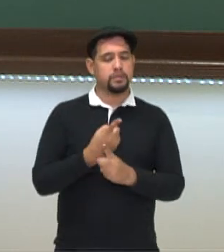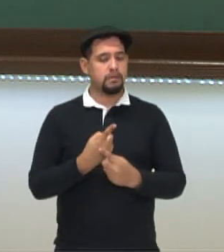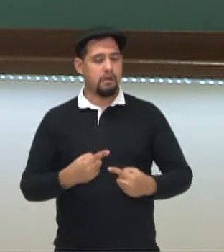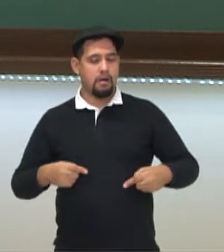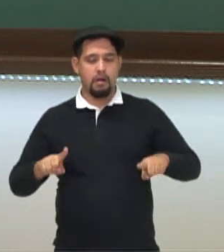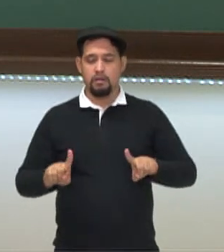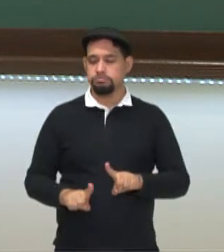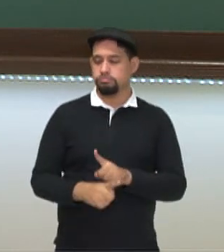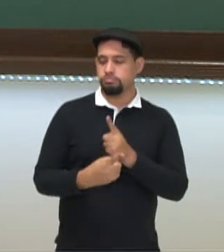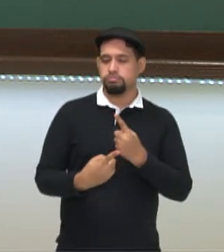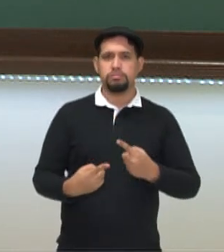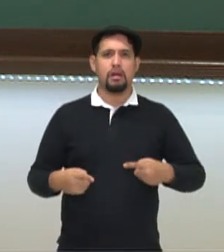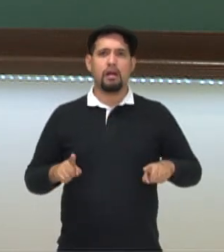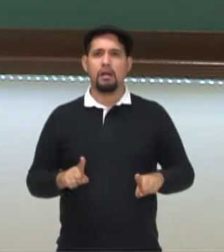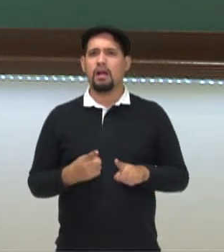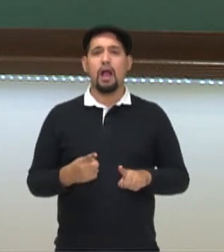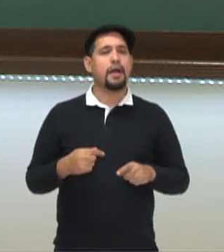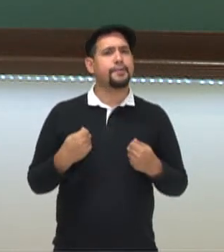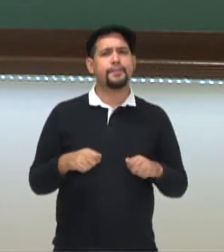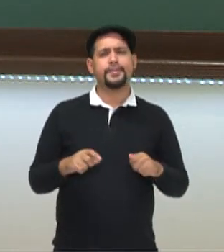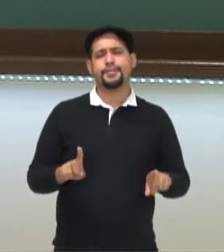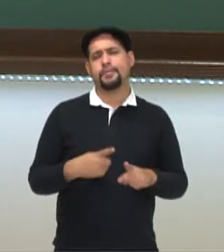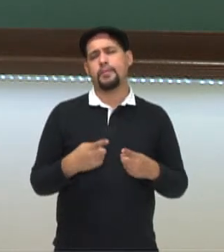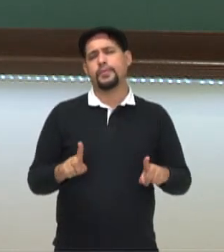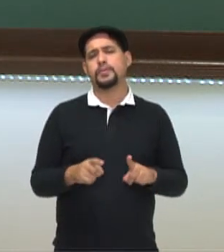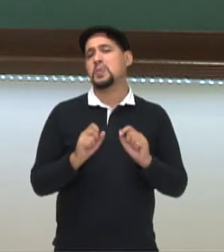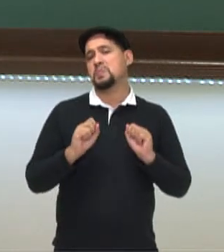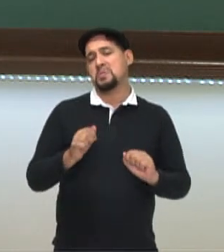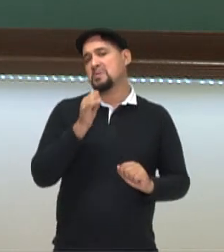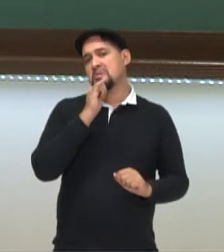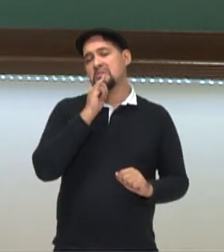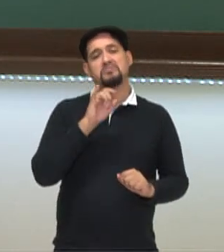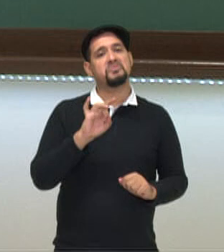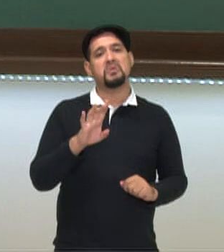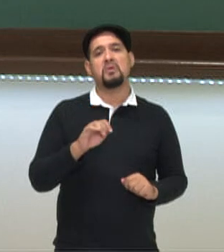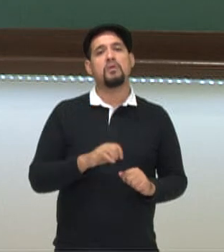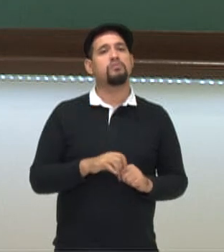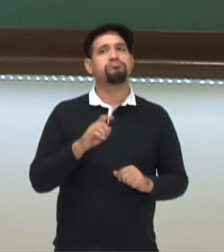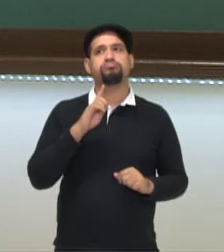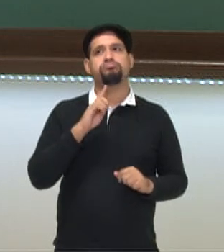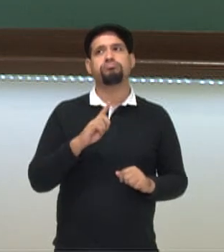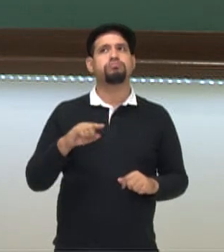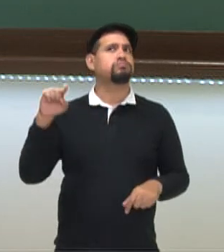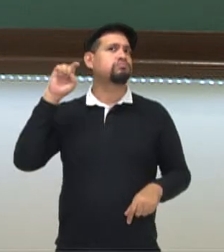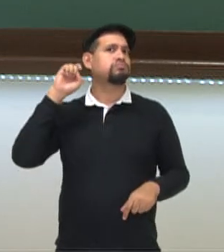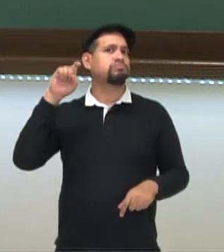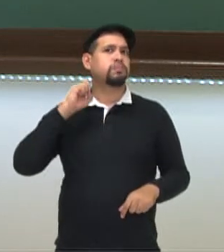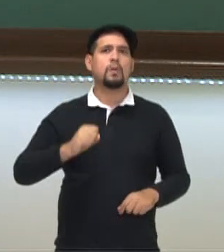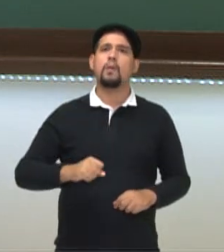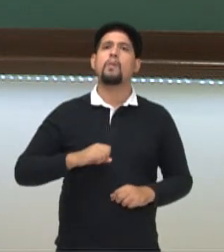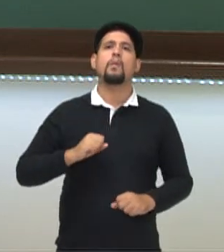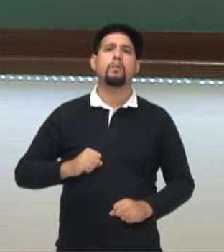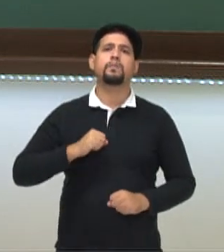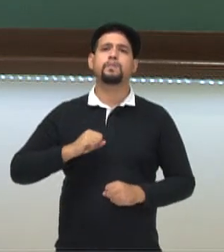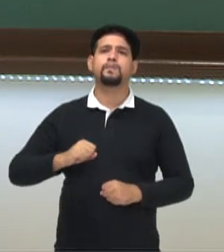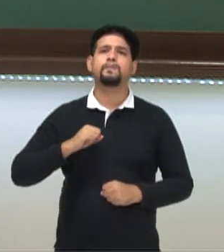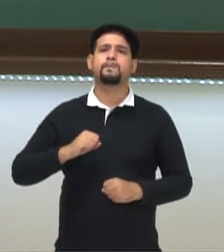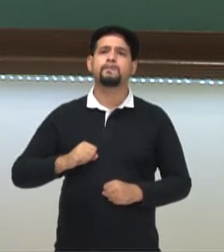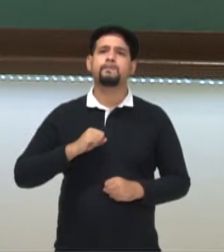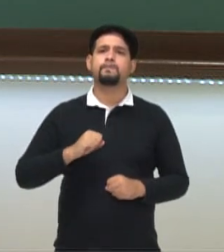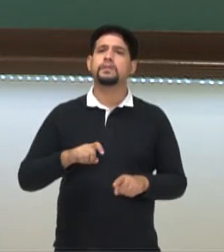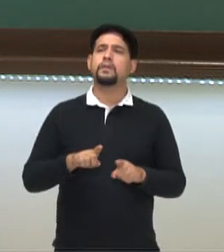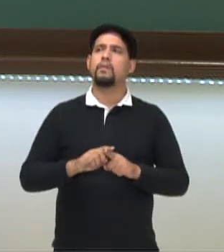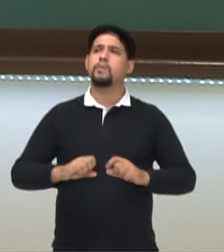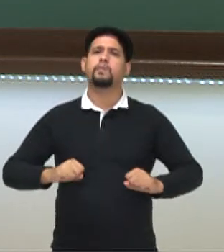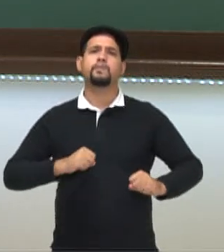tá? Necessariamente não precisa ser uma música. Pode ser, por exemplo, só um som ritmado. Como a batida